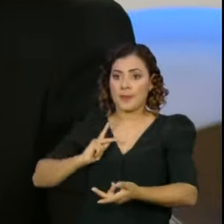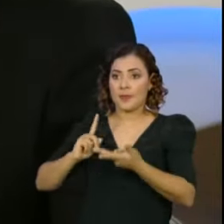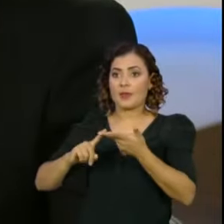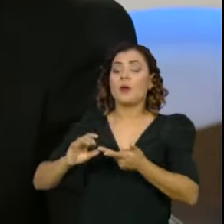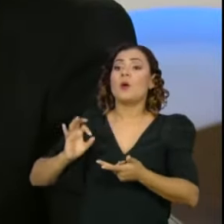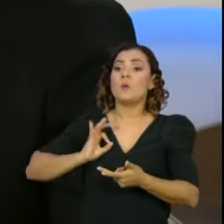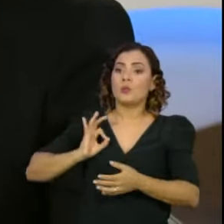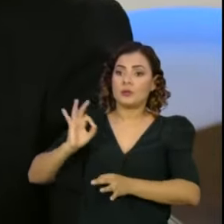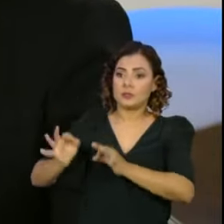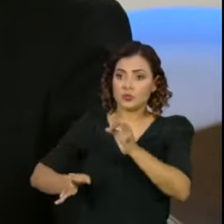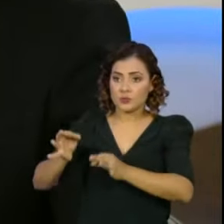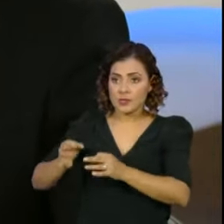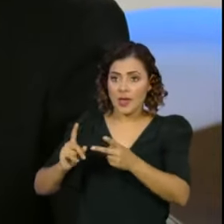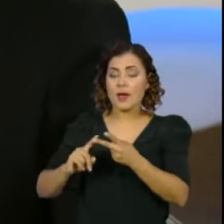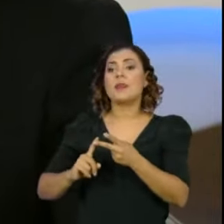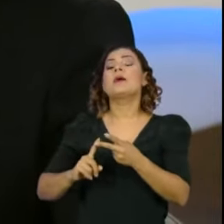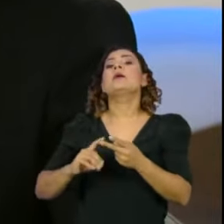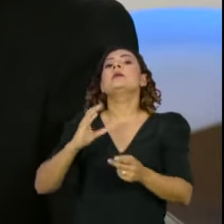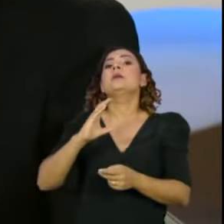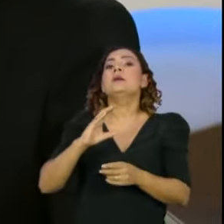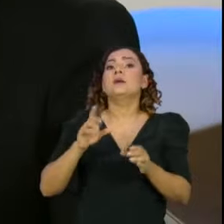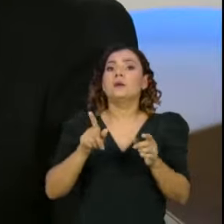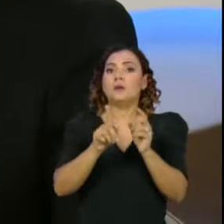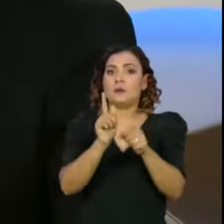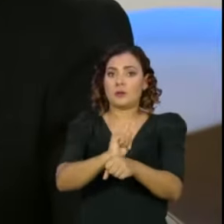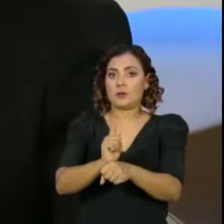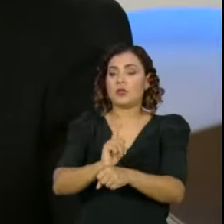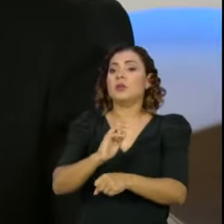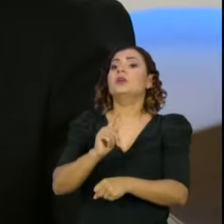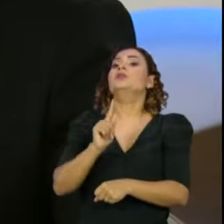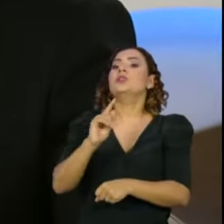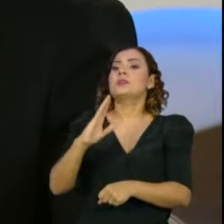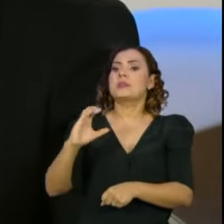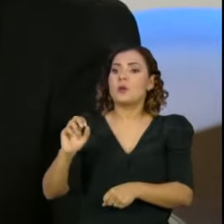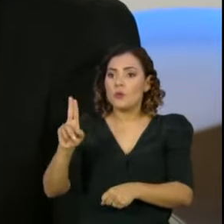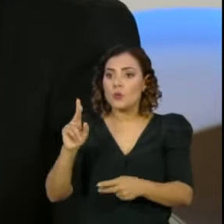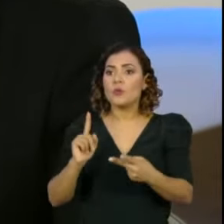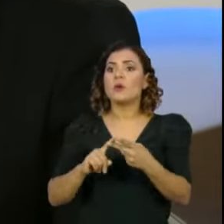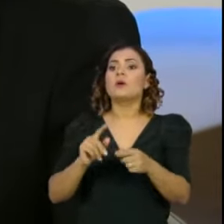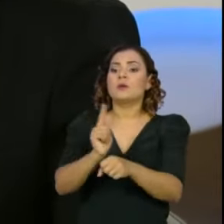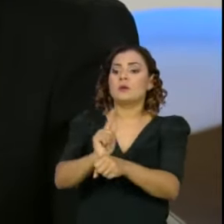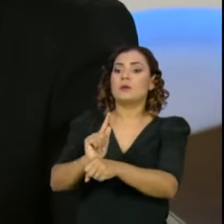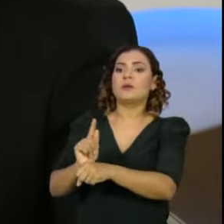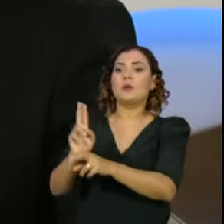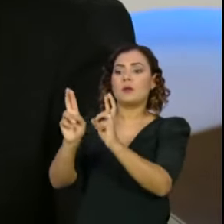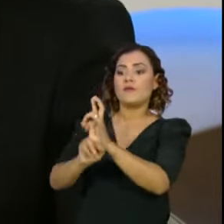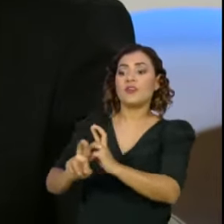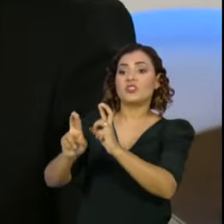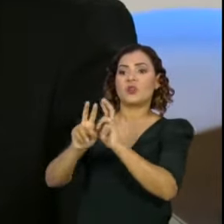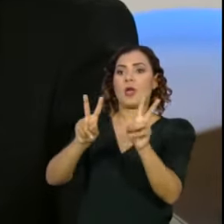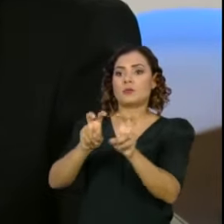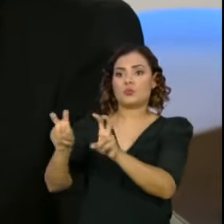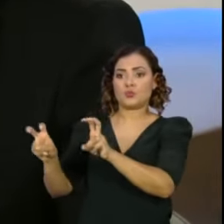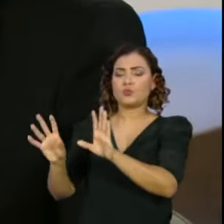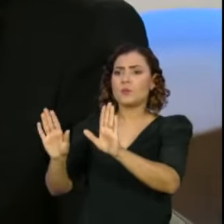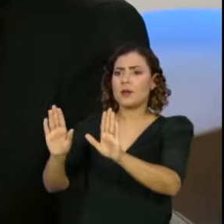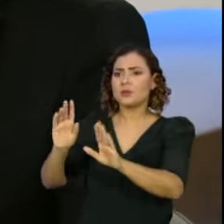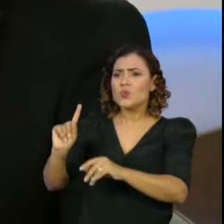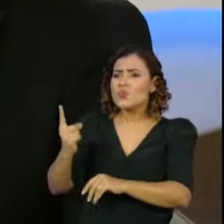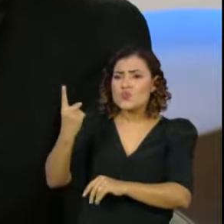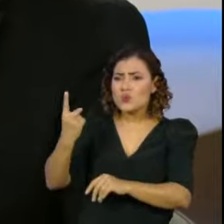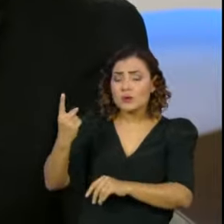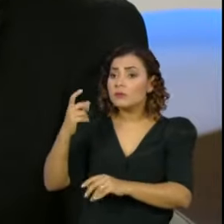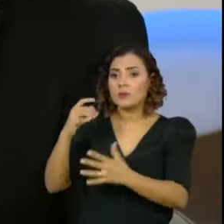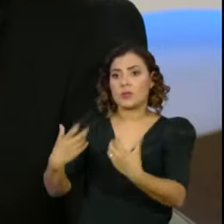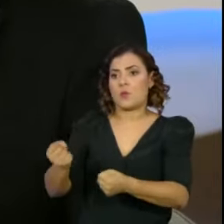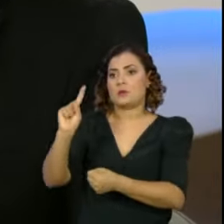Polícia Judiciária, a Controladoria Geral da União, órgãos de controle, que podem apurar esses fatos. E uma coisa que é abominável, que é